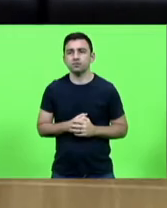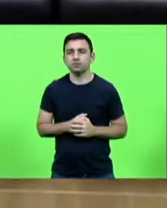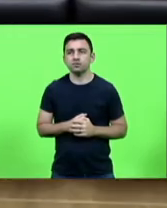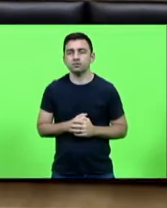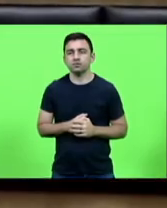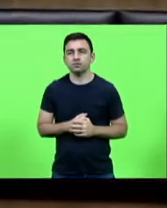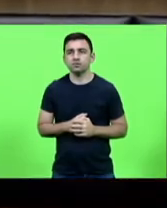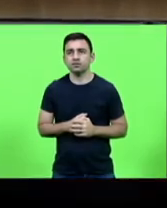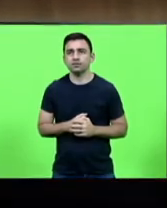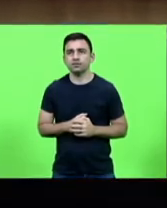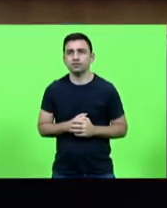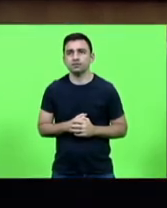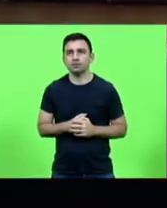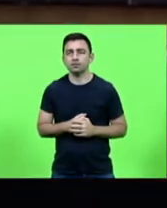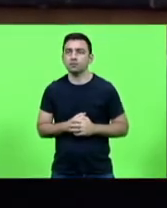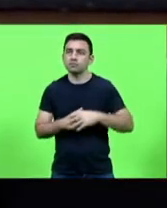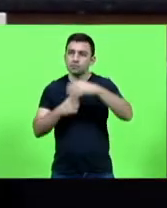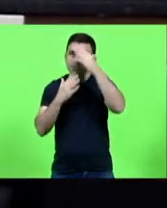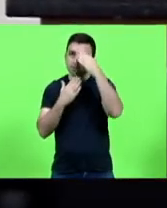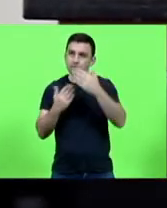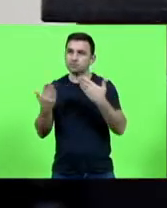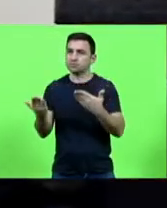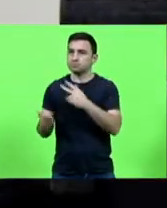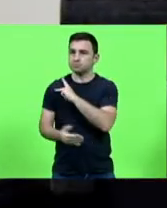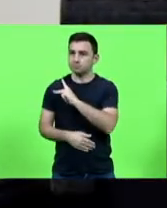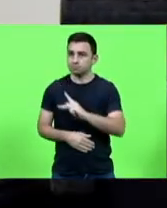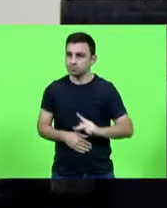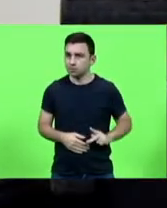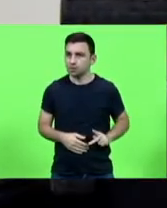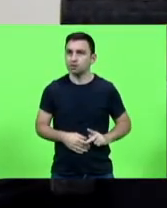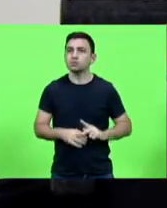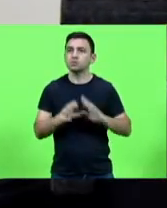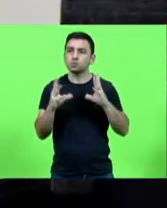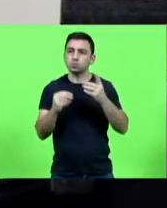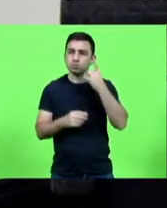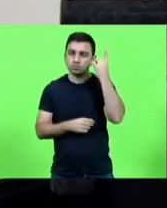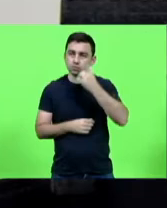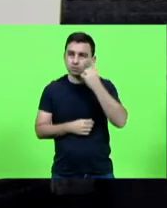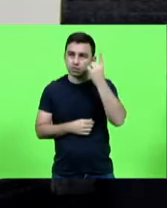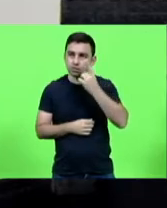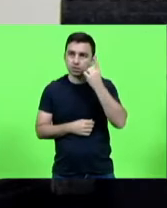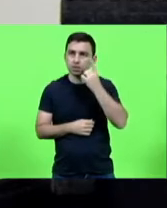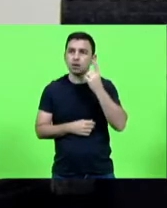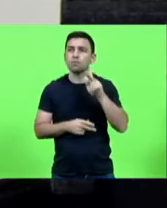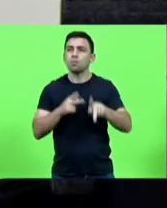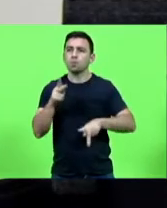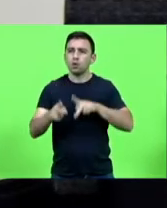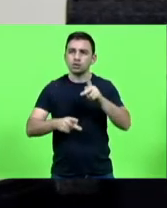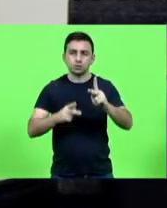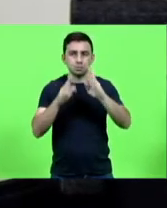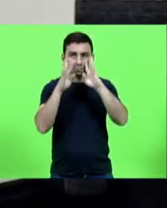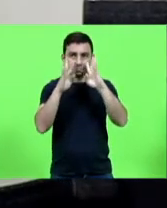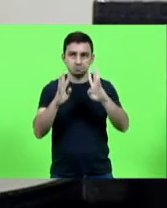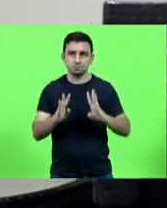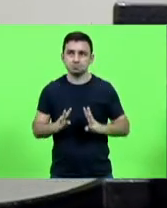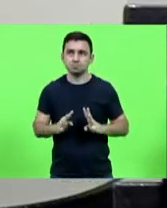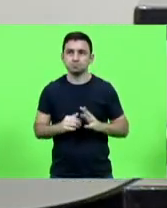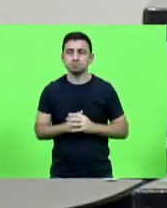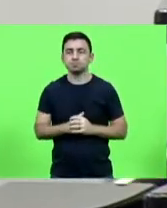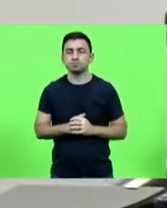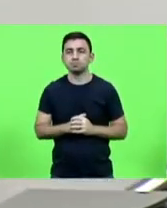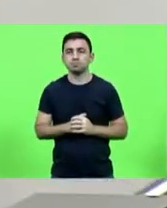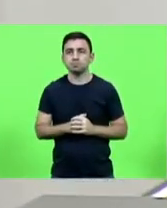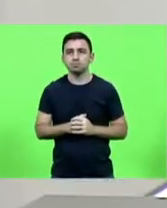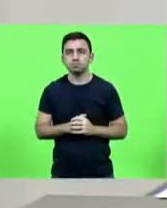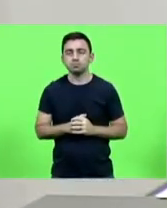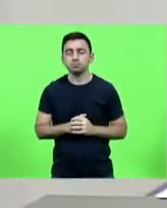obrigado senhor presidente senhores deputados público que nos acompanha fazer o registro